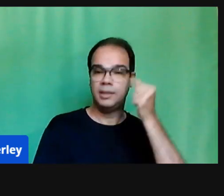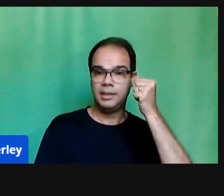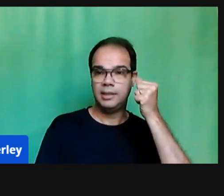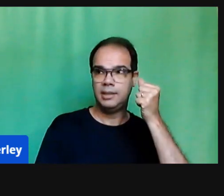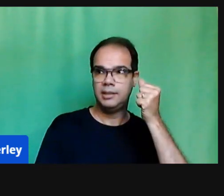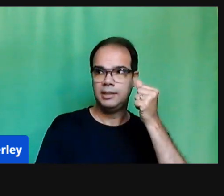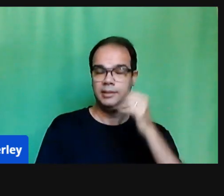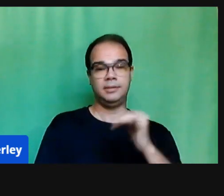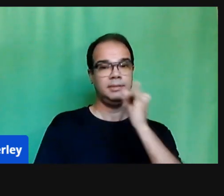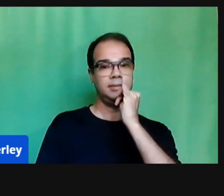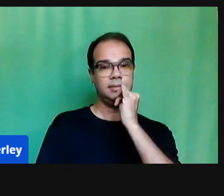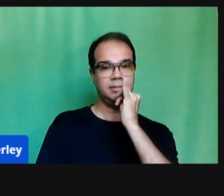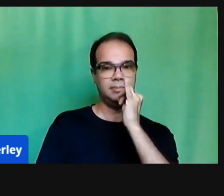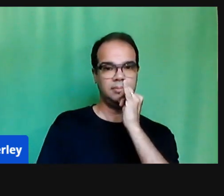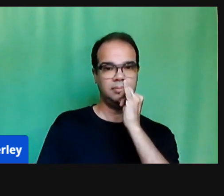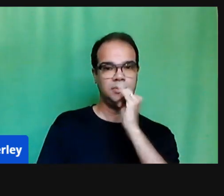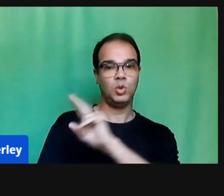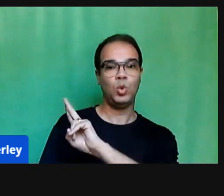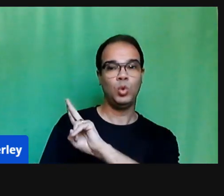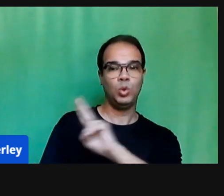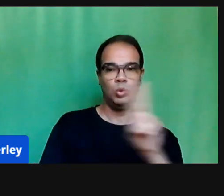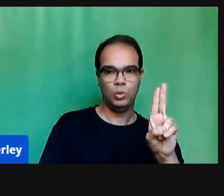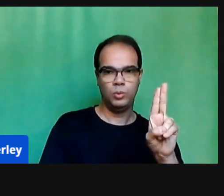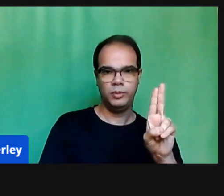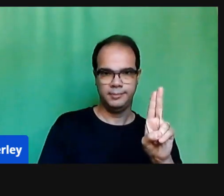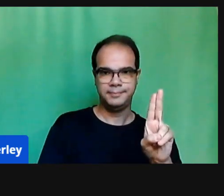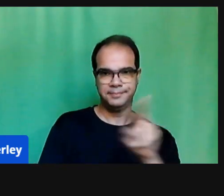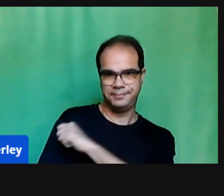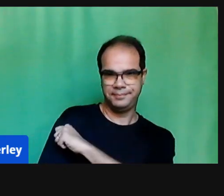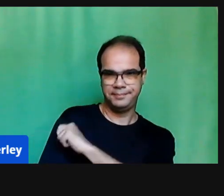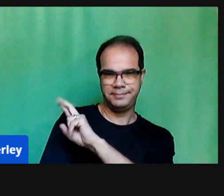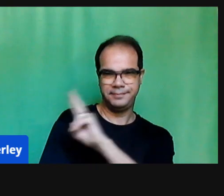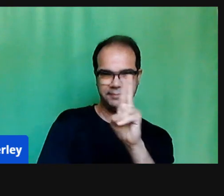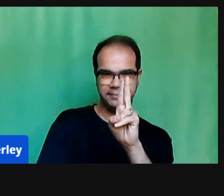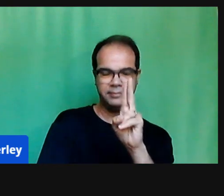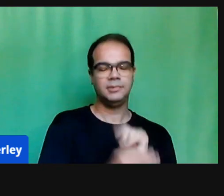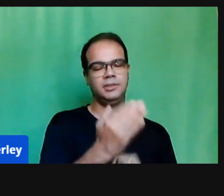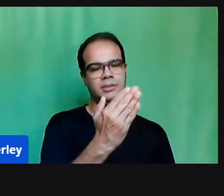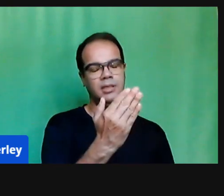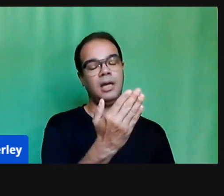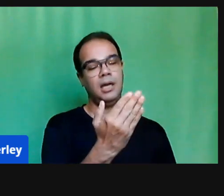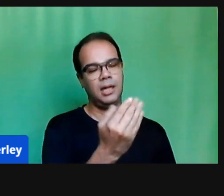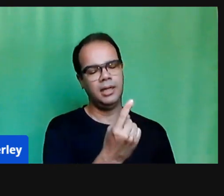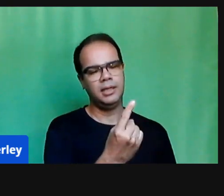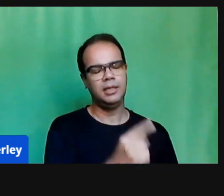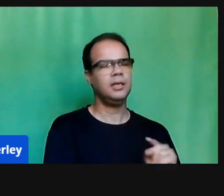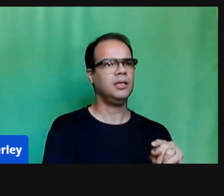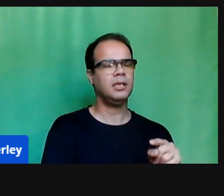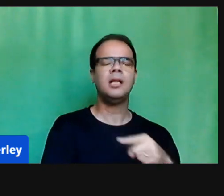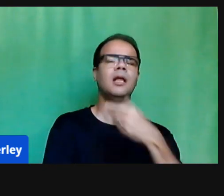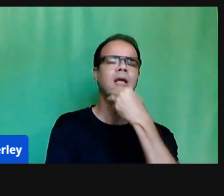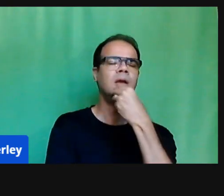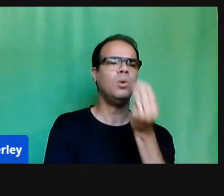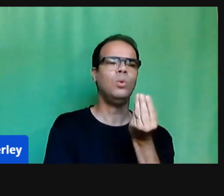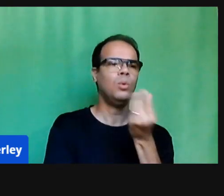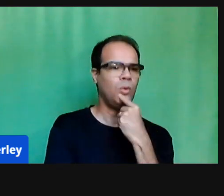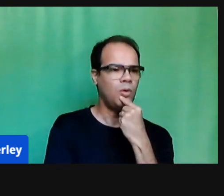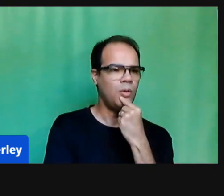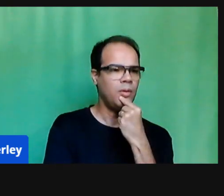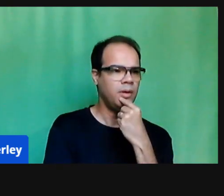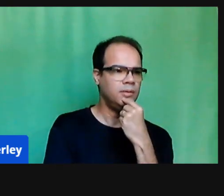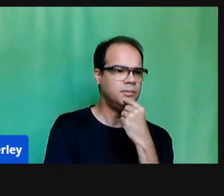no caso do nosso segundo ano, dos nossos segundos anos, está alfabetizada, não está, está pré